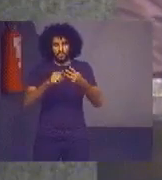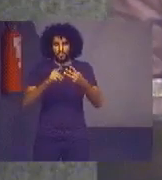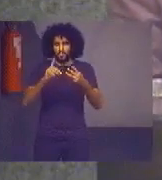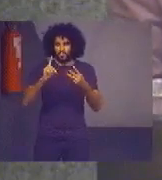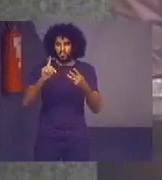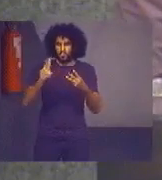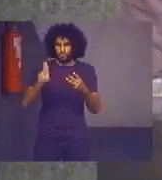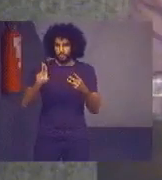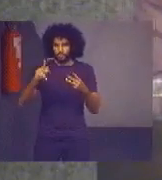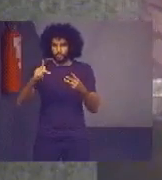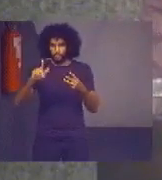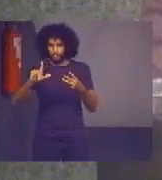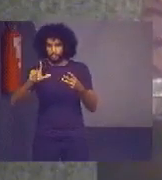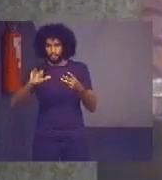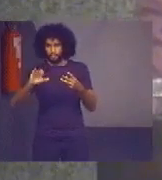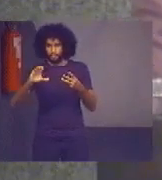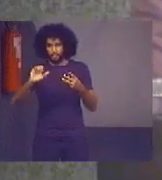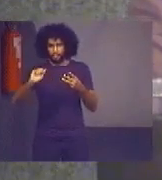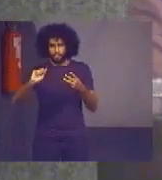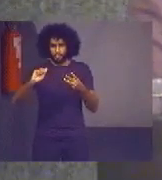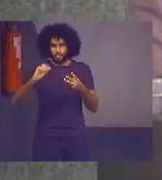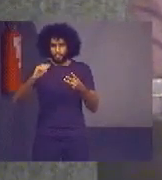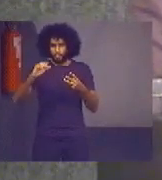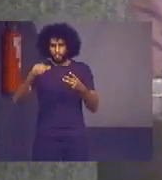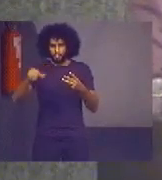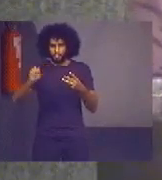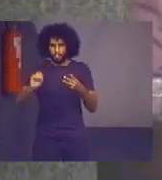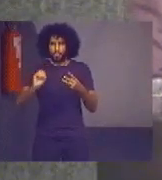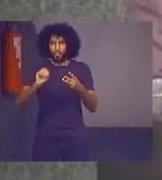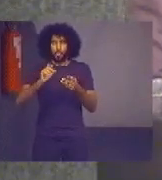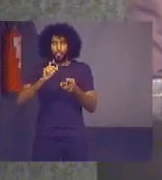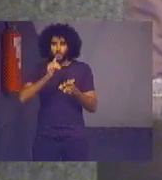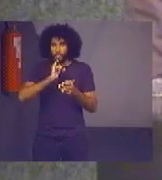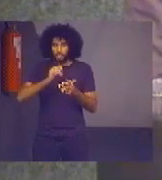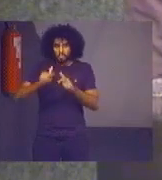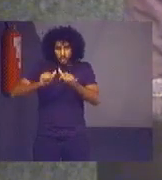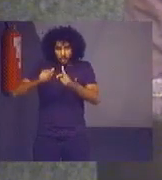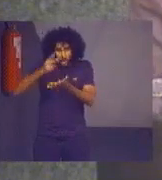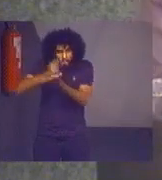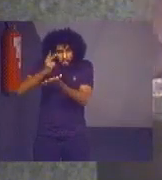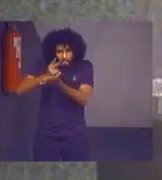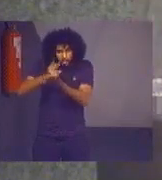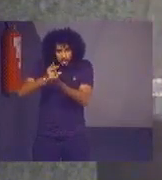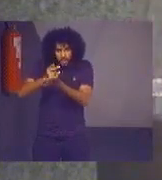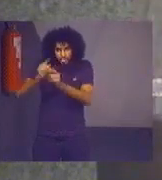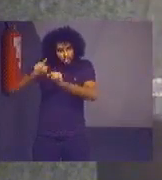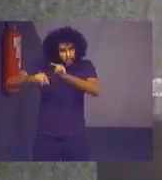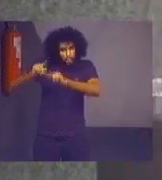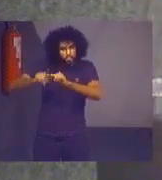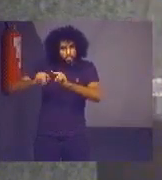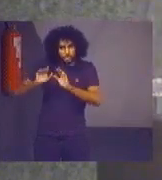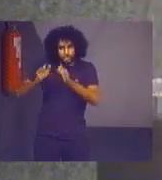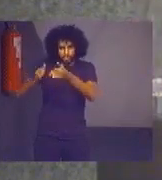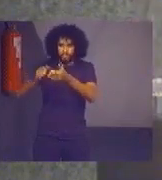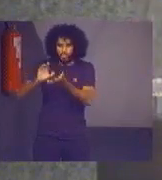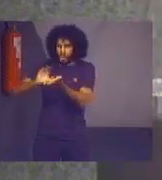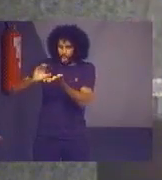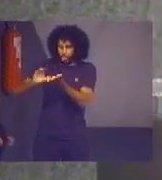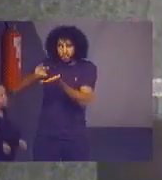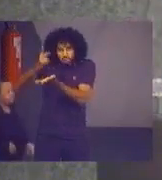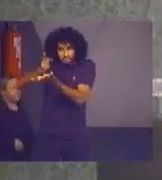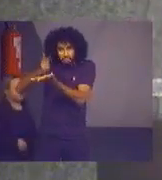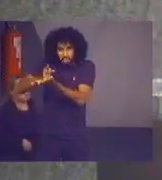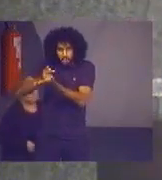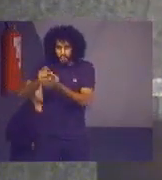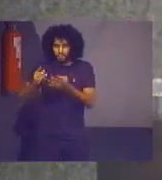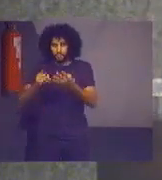entes da federação que atuam exatamente no mesmo objeto, gerando desperdício de recurso público. E, por fim, a lacuna, quando a própria